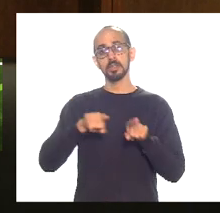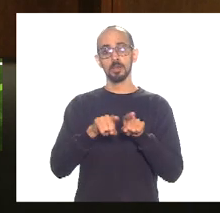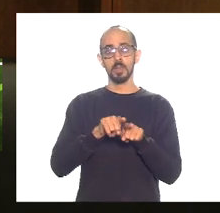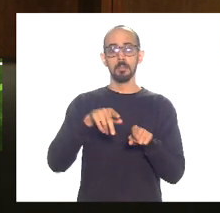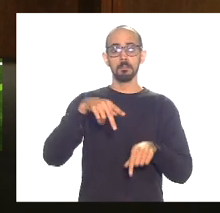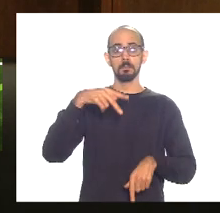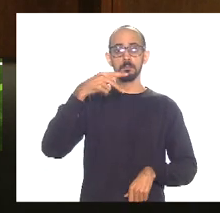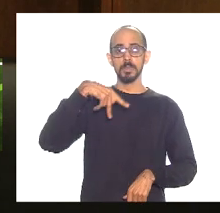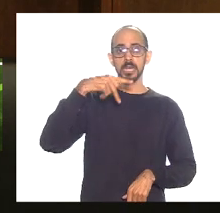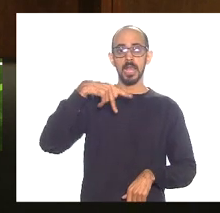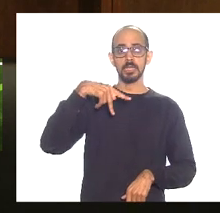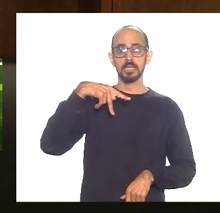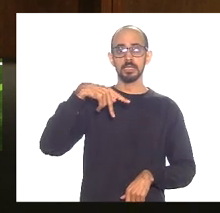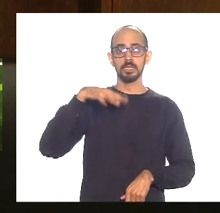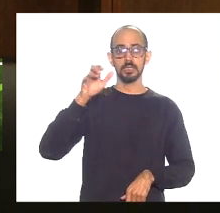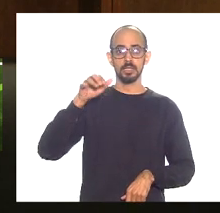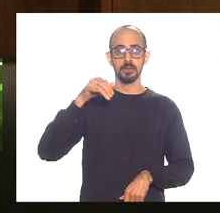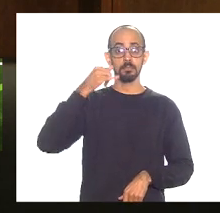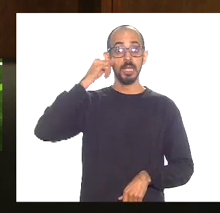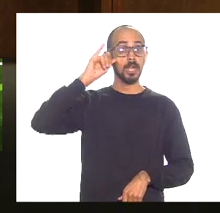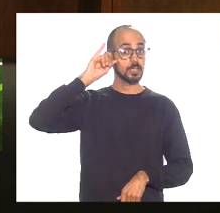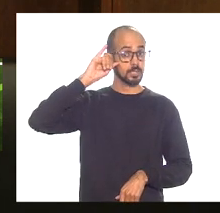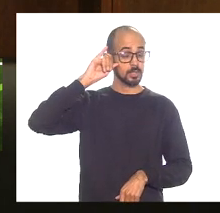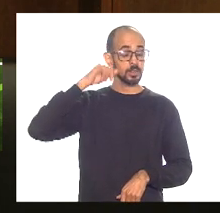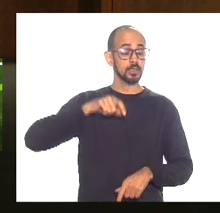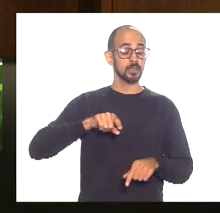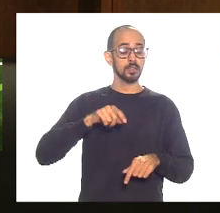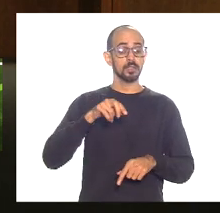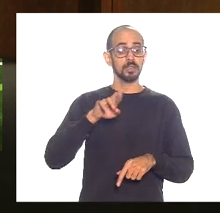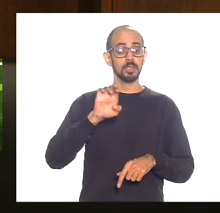que em Paracambi é Ribeirão das Lages depois Rio